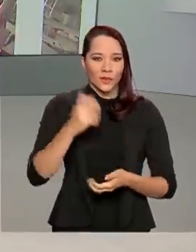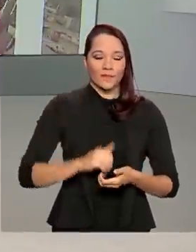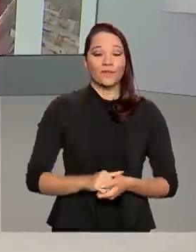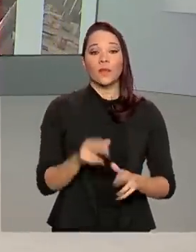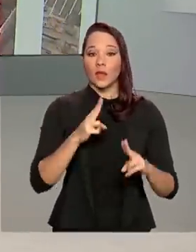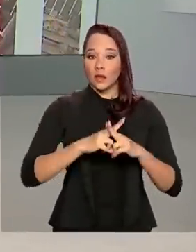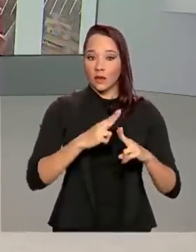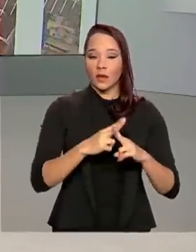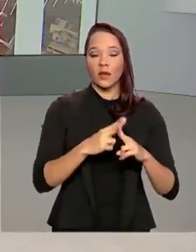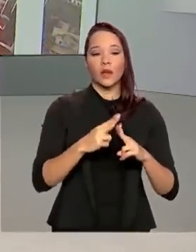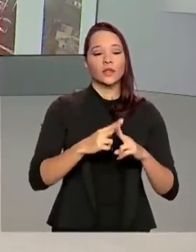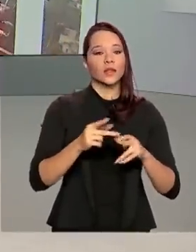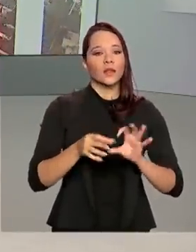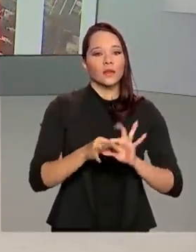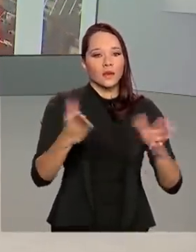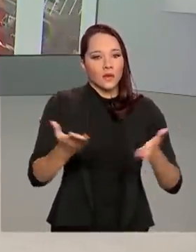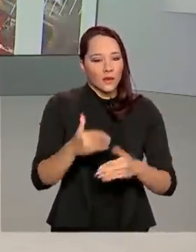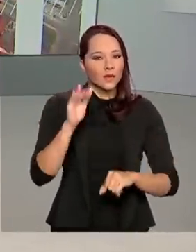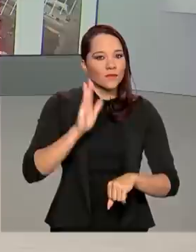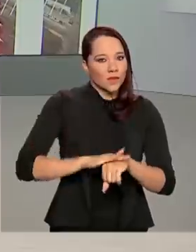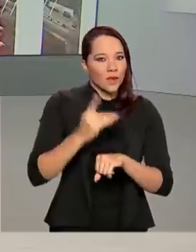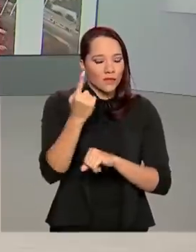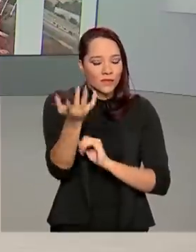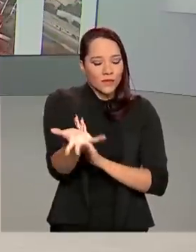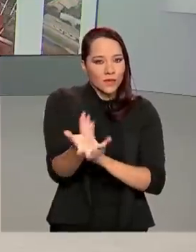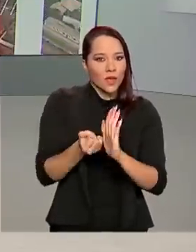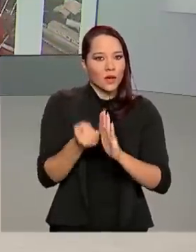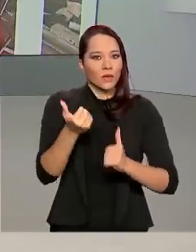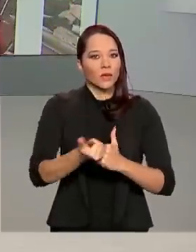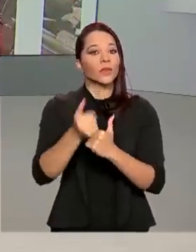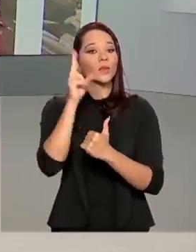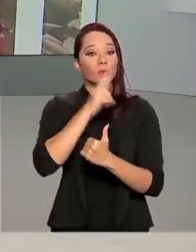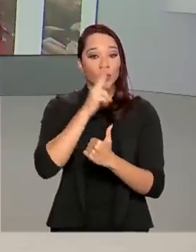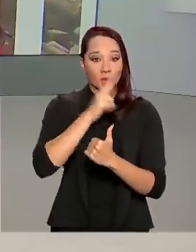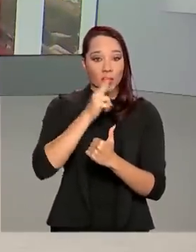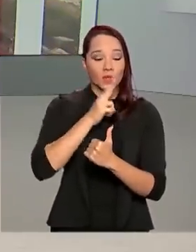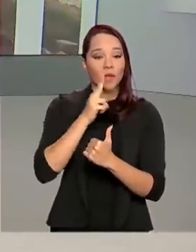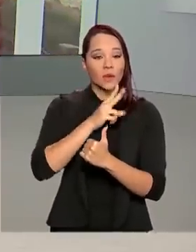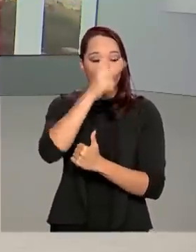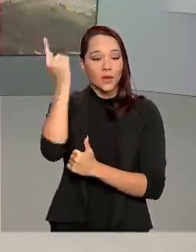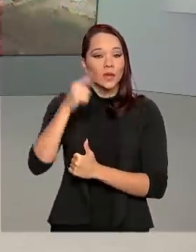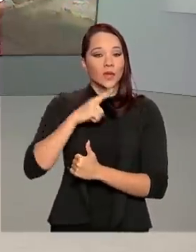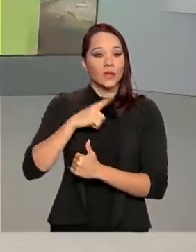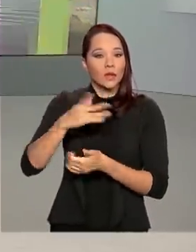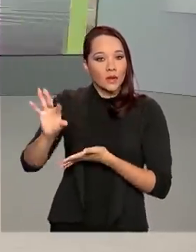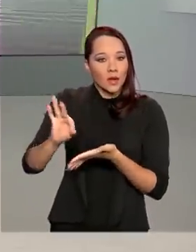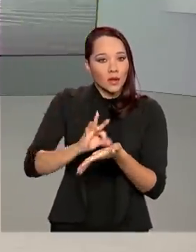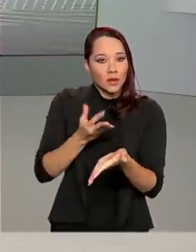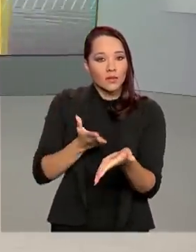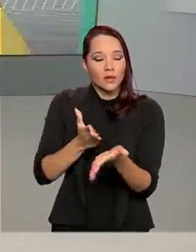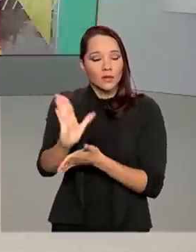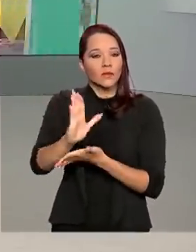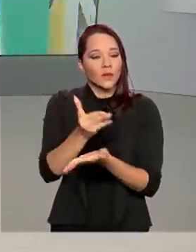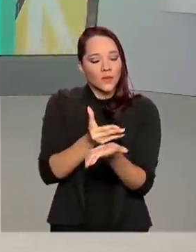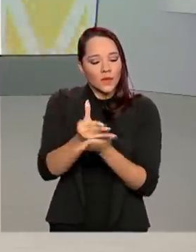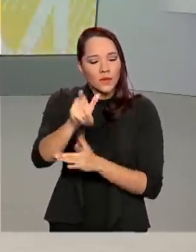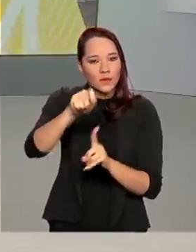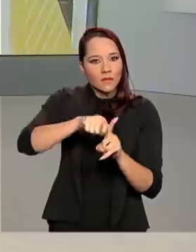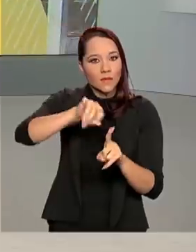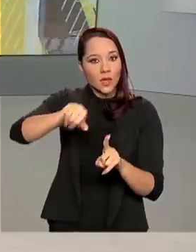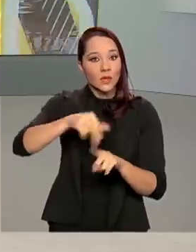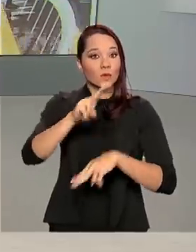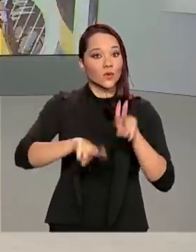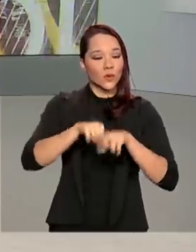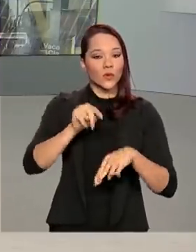Caixa Econômica Federal libera hoje mais um saque do auxílio emergencial para quem teve o cadastro aprovado no início de junho.